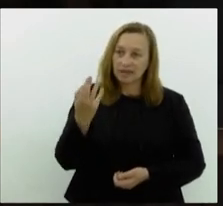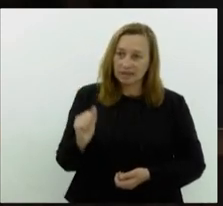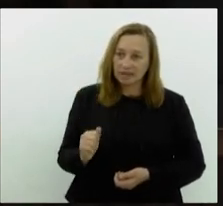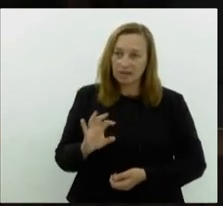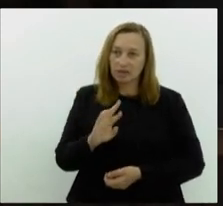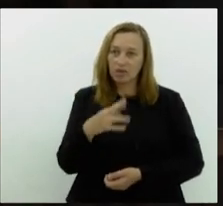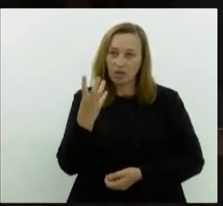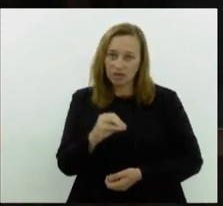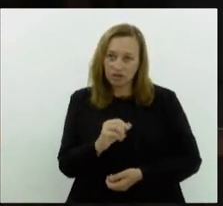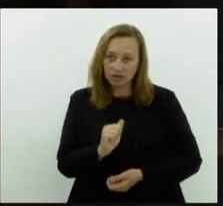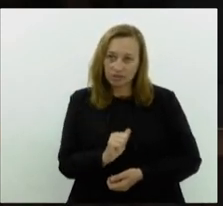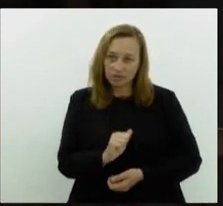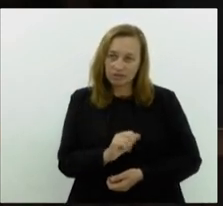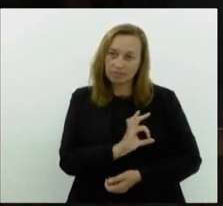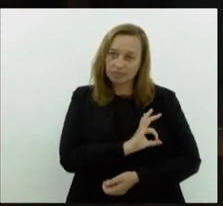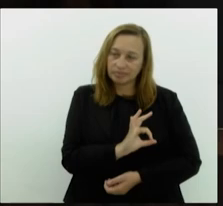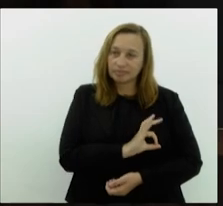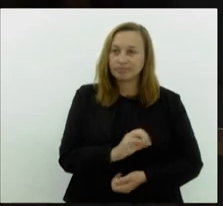sempre presente.